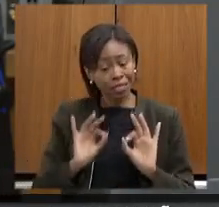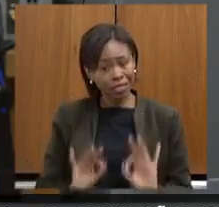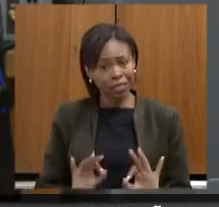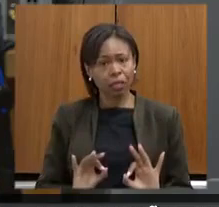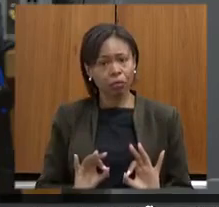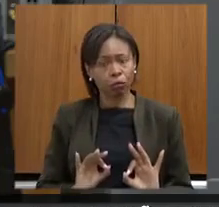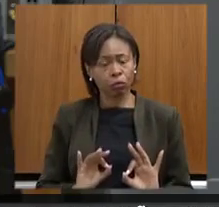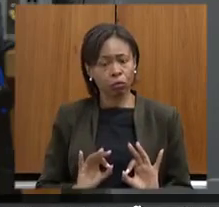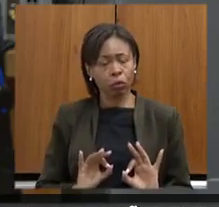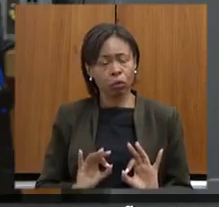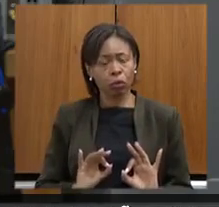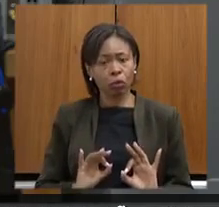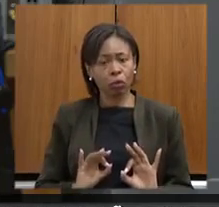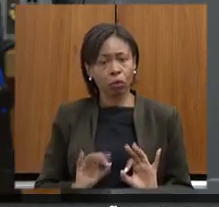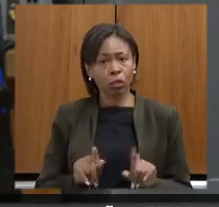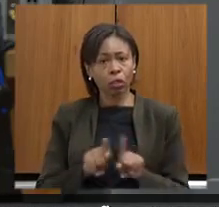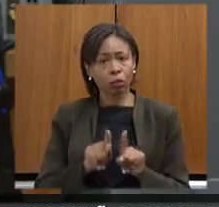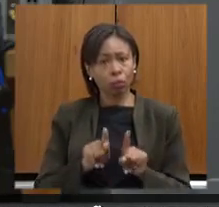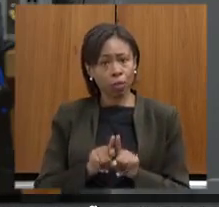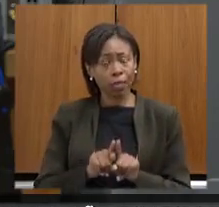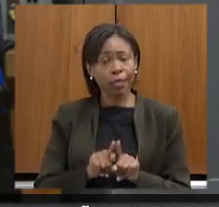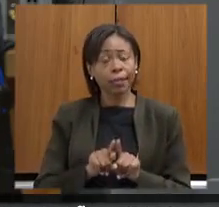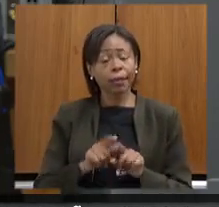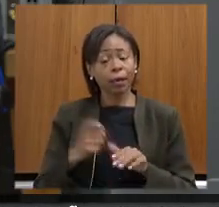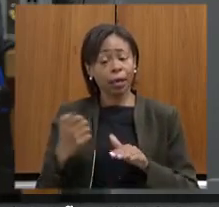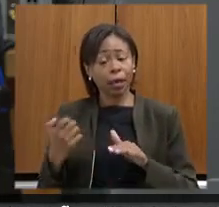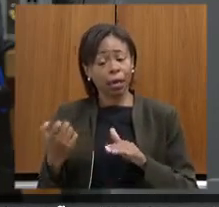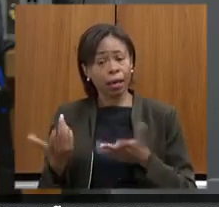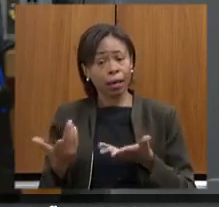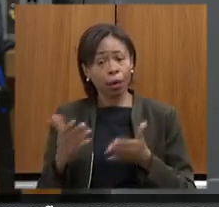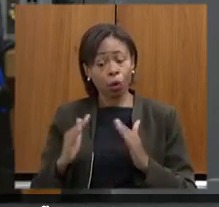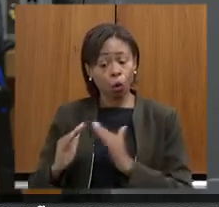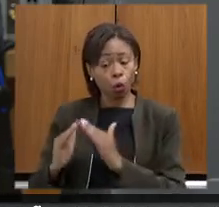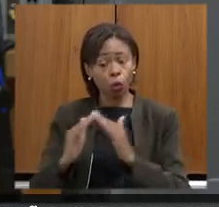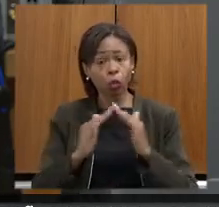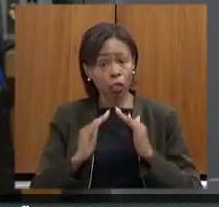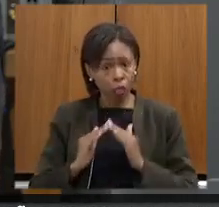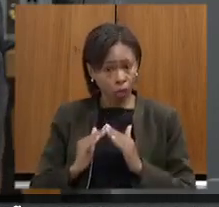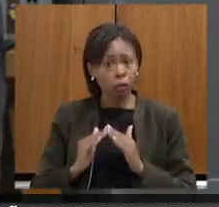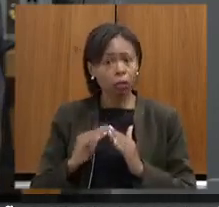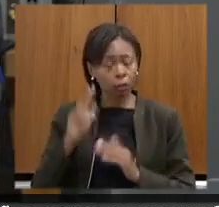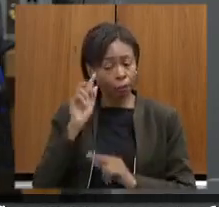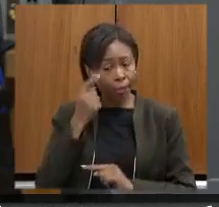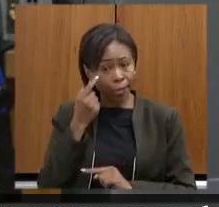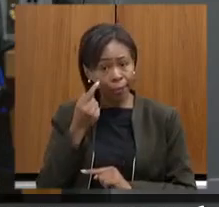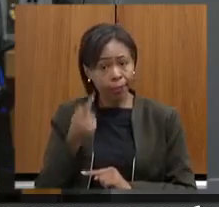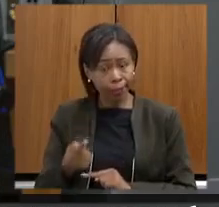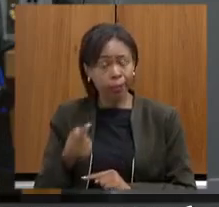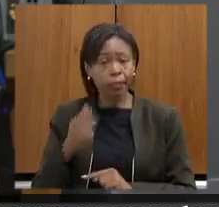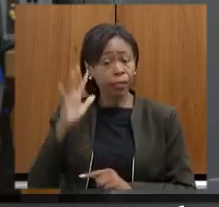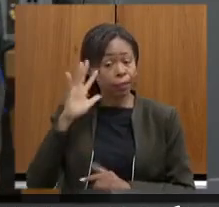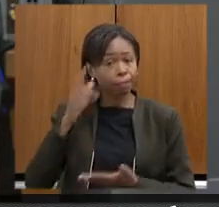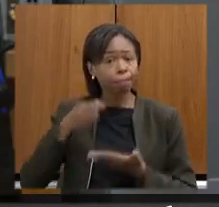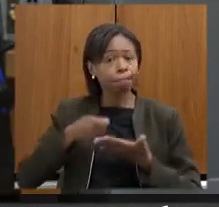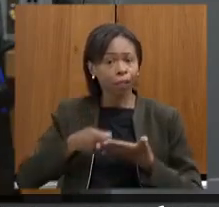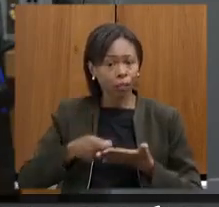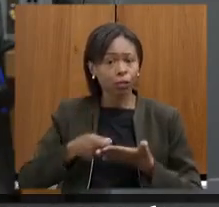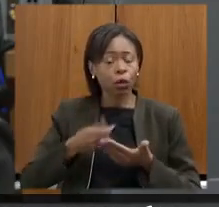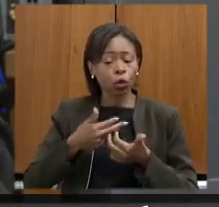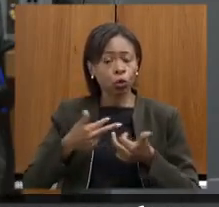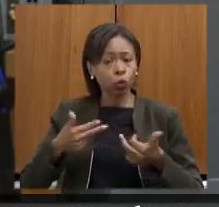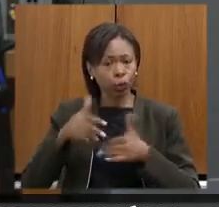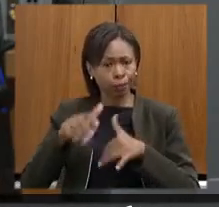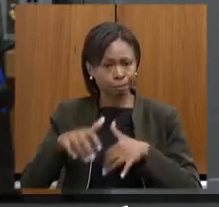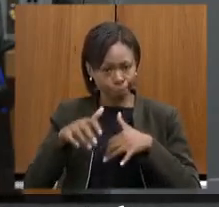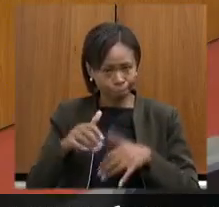incluindo a ocupação imobiliária principalmente e também claro de uma maneira muito decisiva as questões minerais